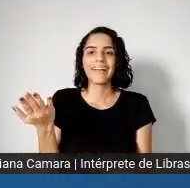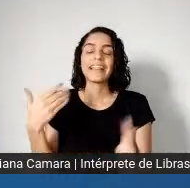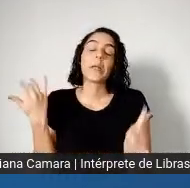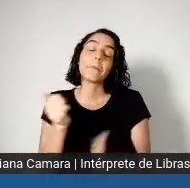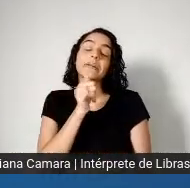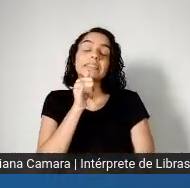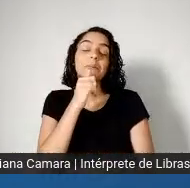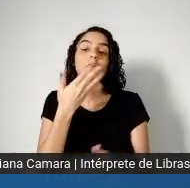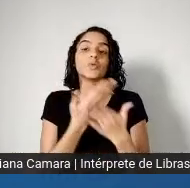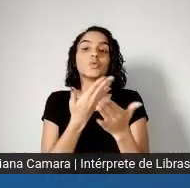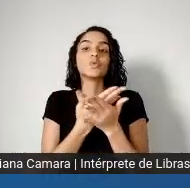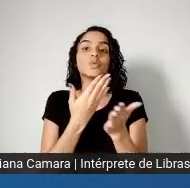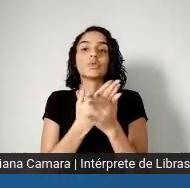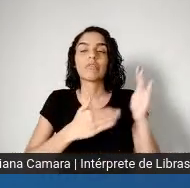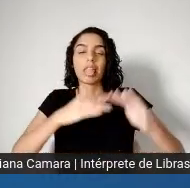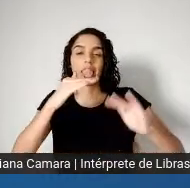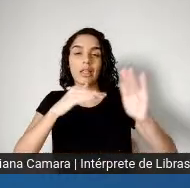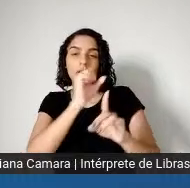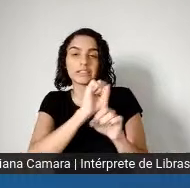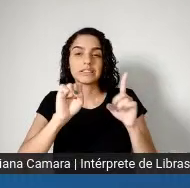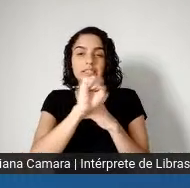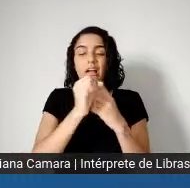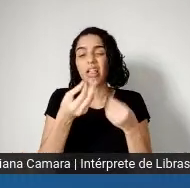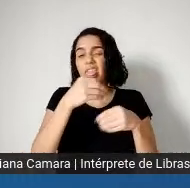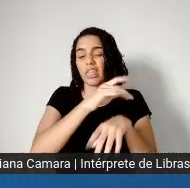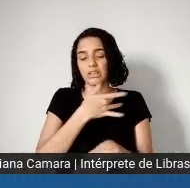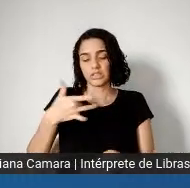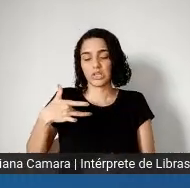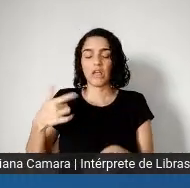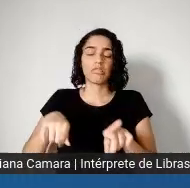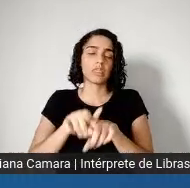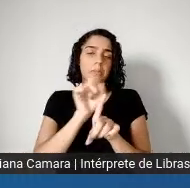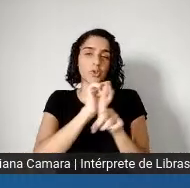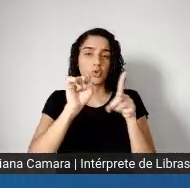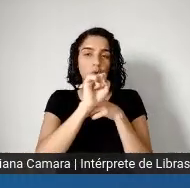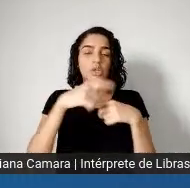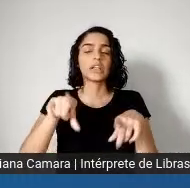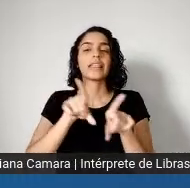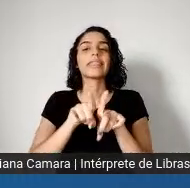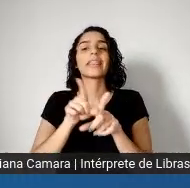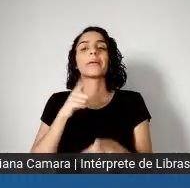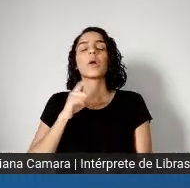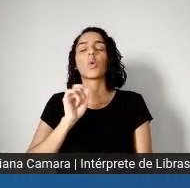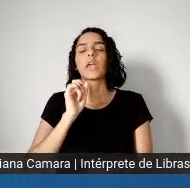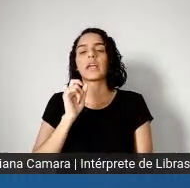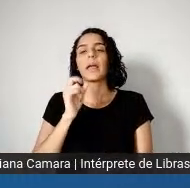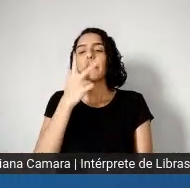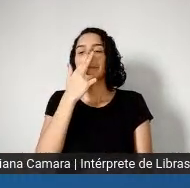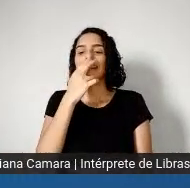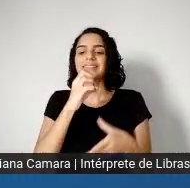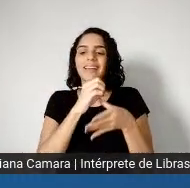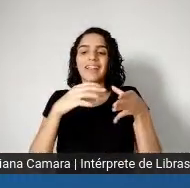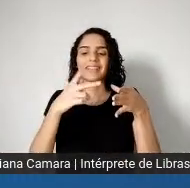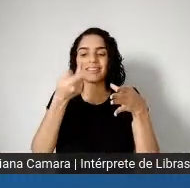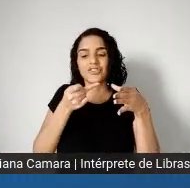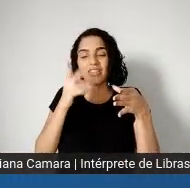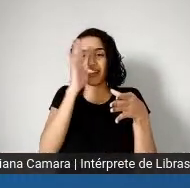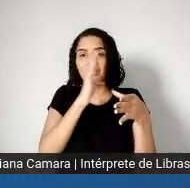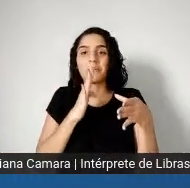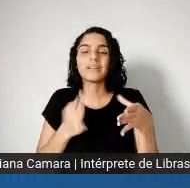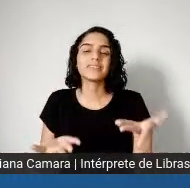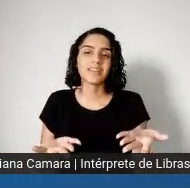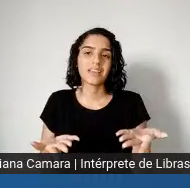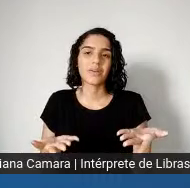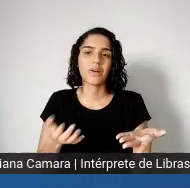seja na sociologia, seja na saúde, ele tem um caráter muito nacionais, né, a grande parte das investigações nesse campo são